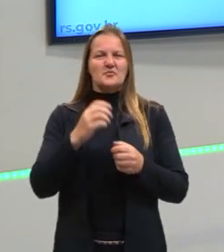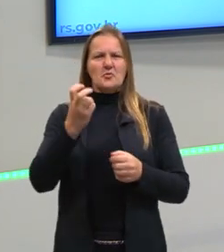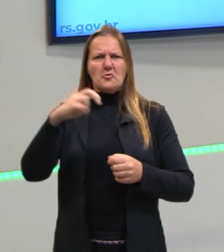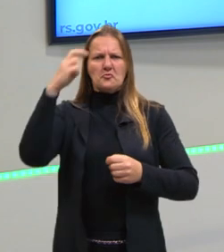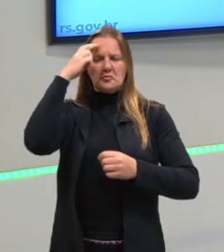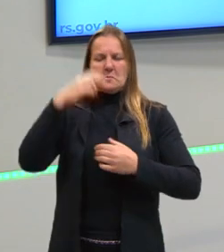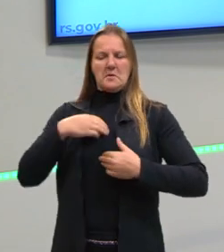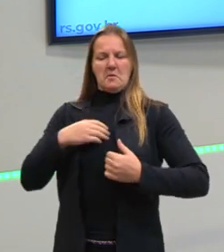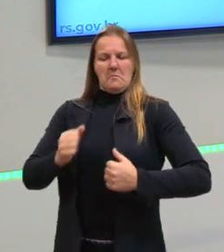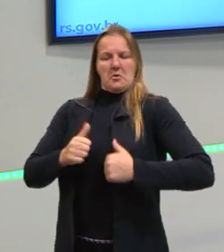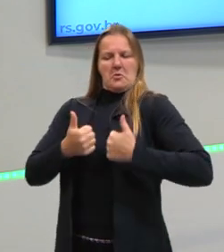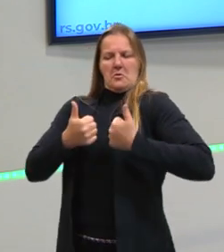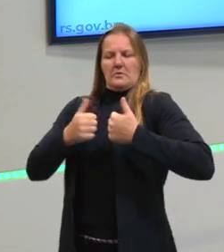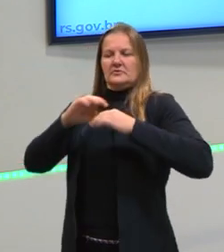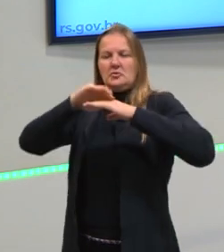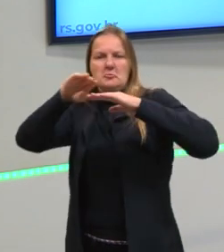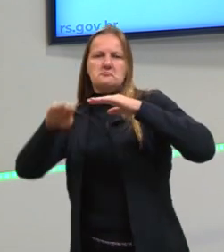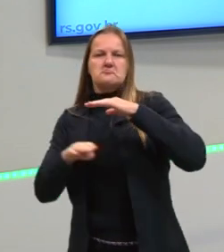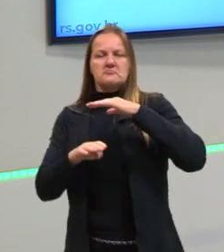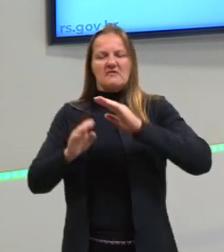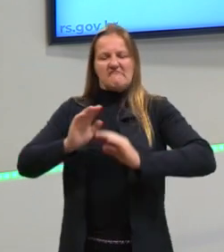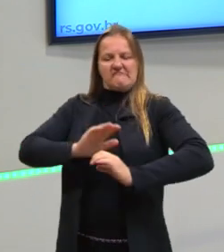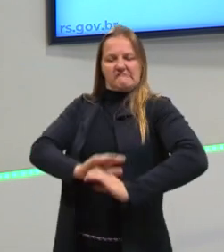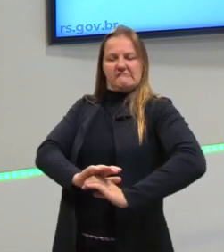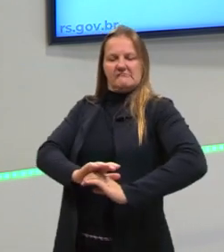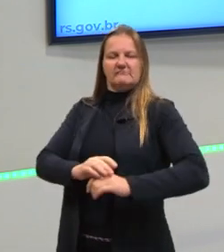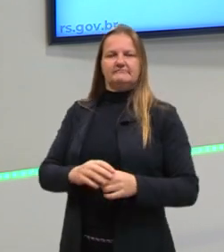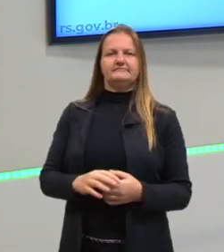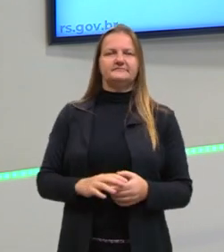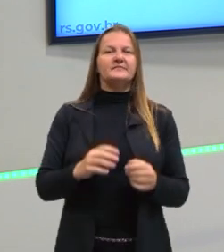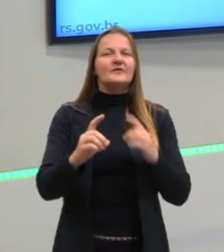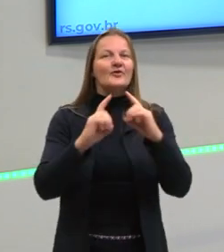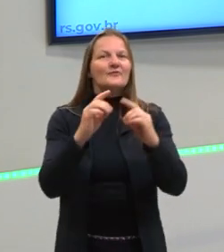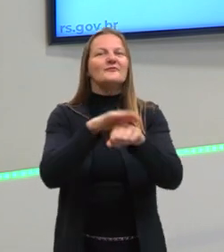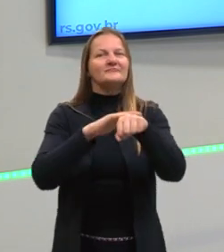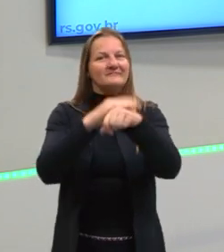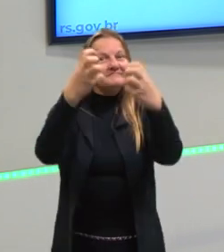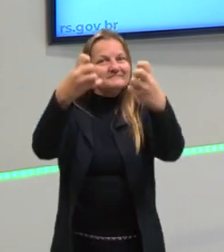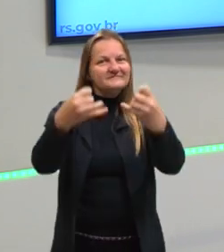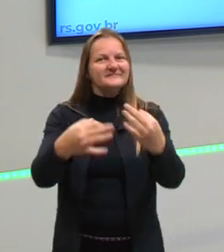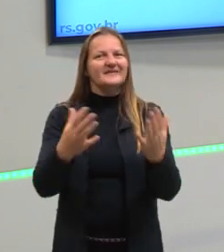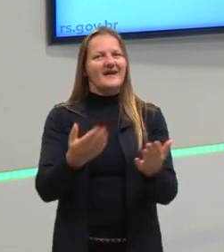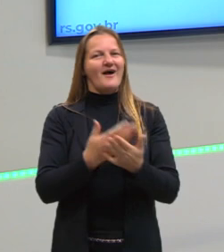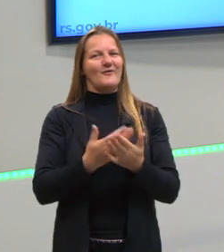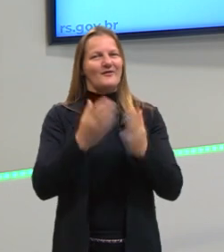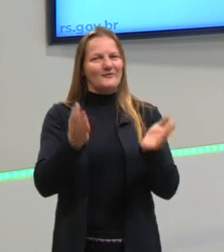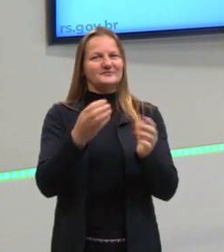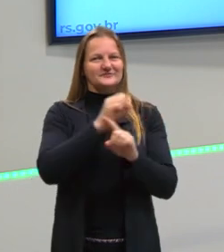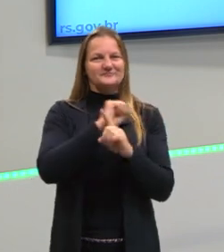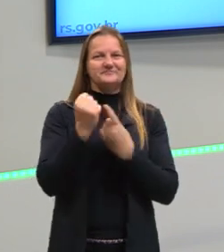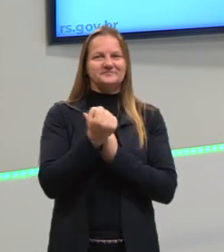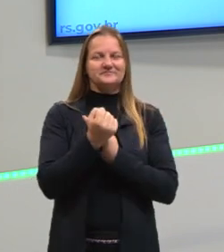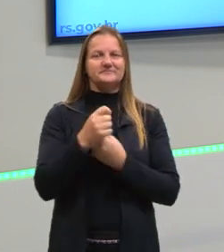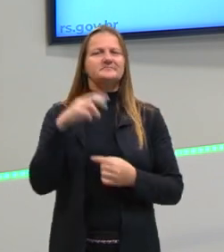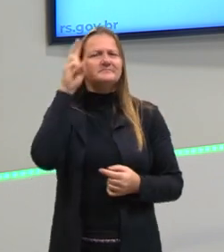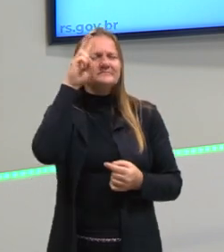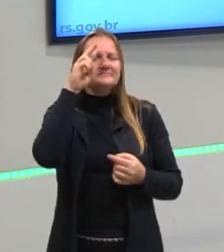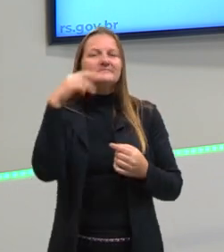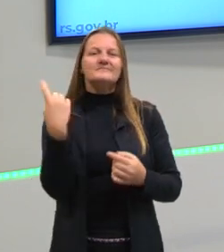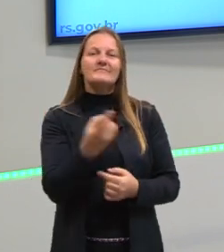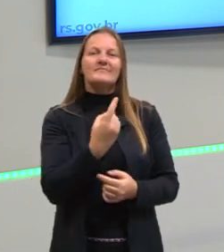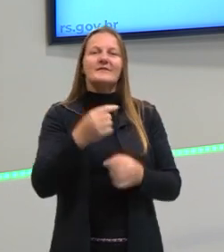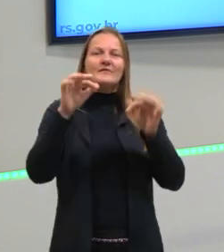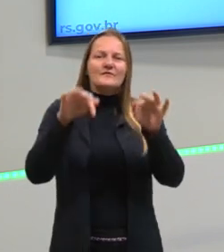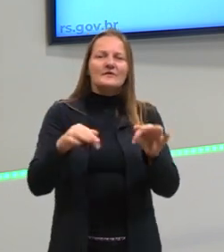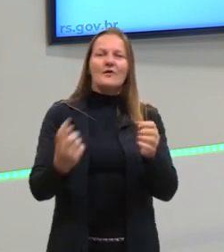culturas, achando que existe uma cultura superior. Vamos discutir um pouco sobre isso na sala de hoje, vamos lembrando disso e no